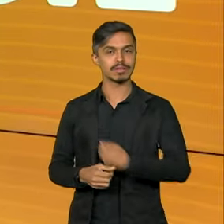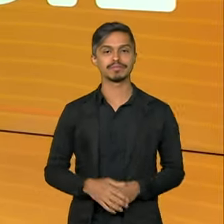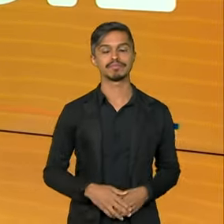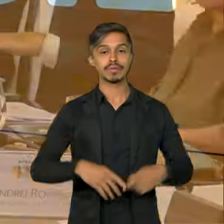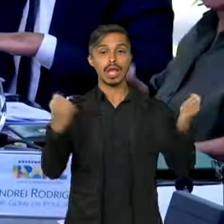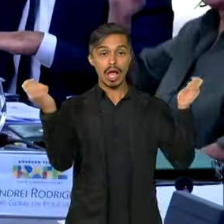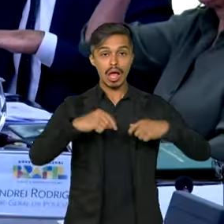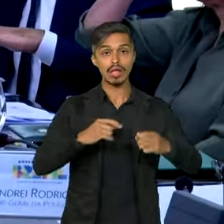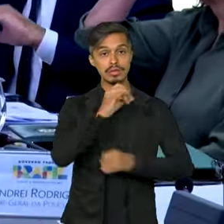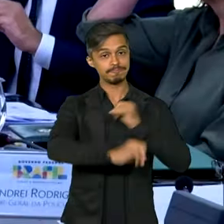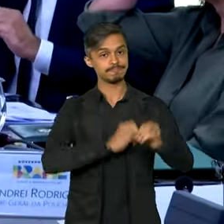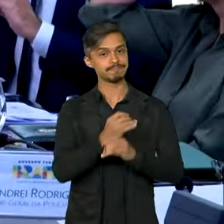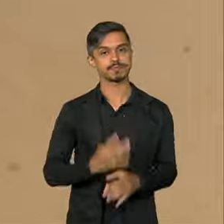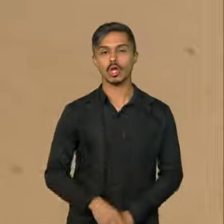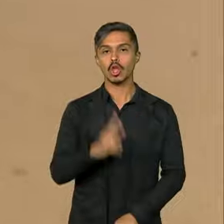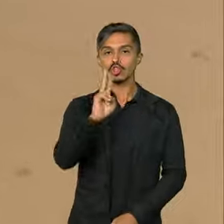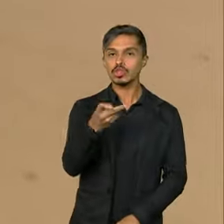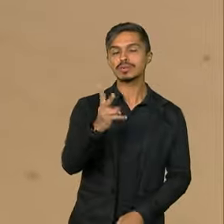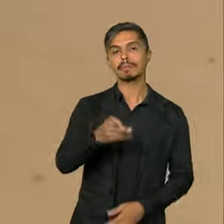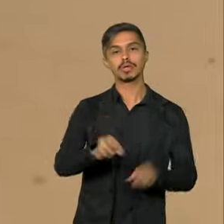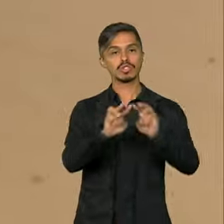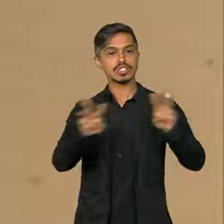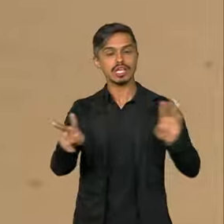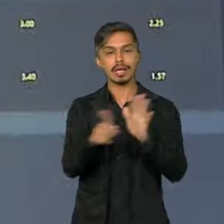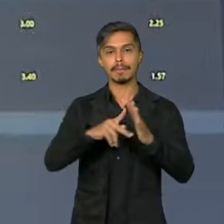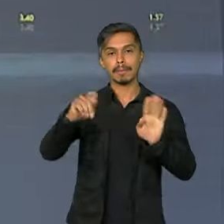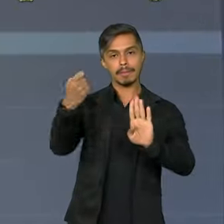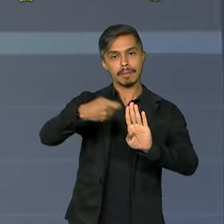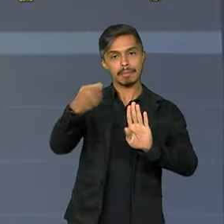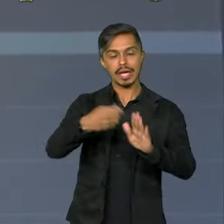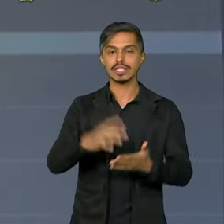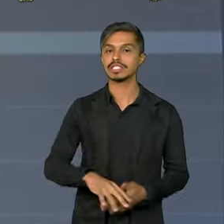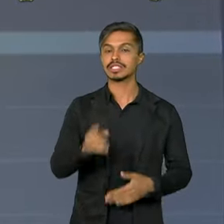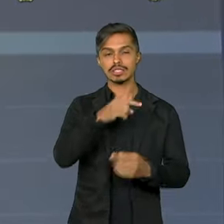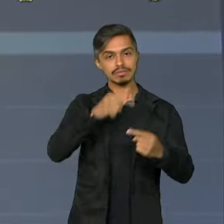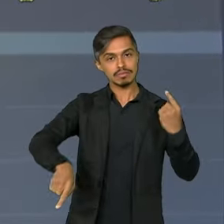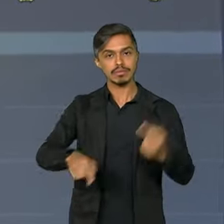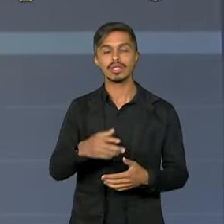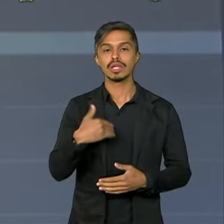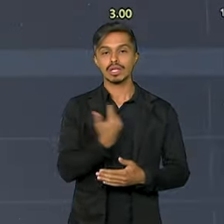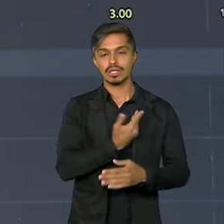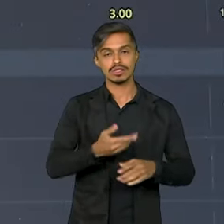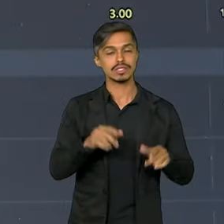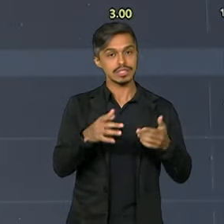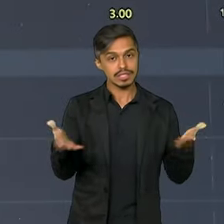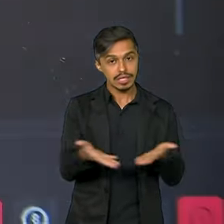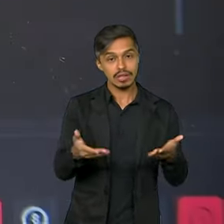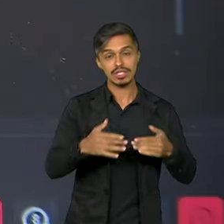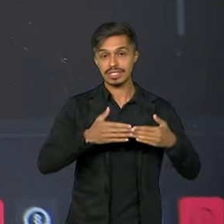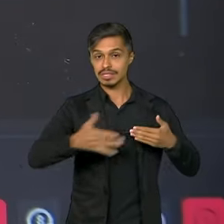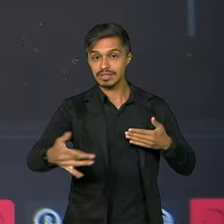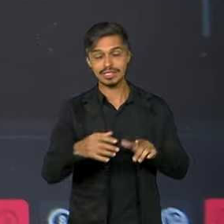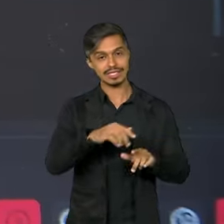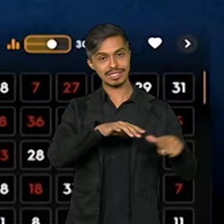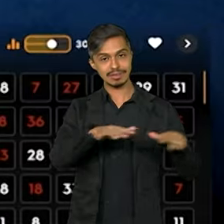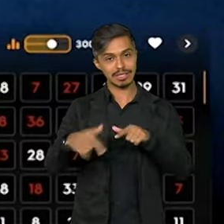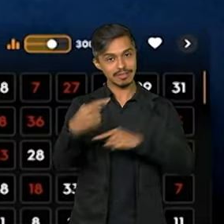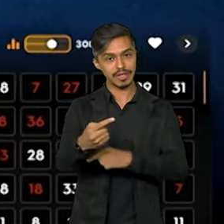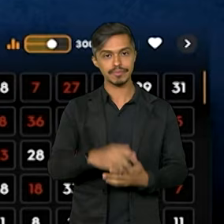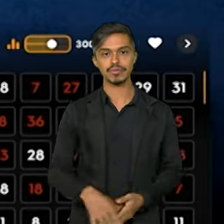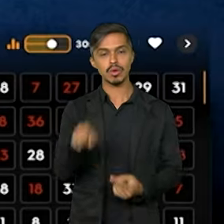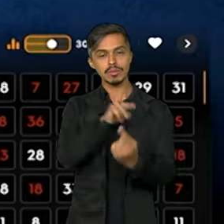Governo federal vai banir 2 mil sites de bets irregulares a partir da próxima semana. O objetivo é evitar o